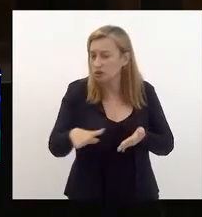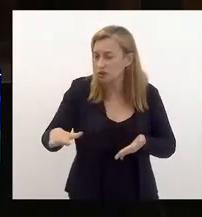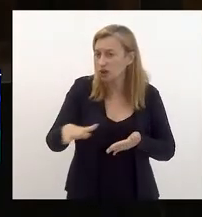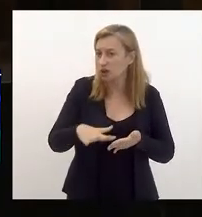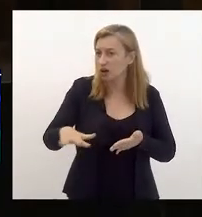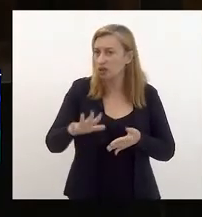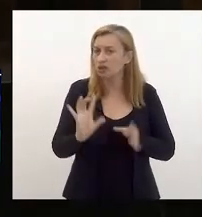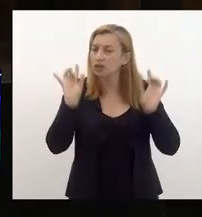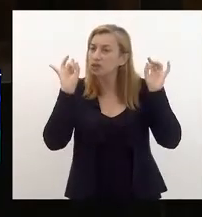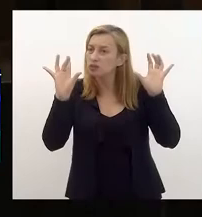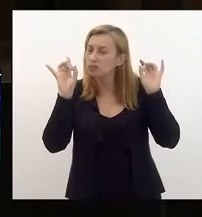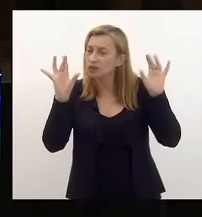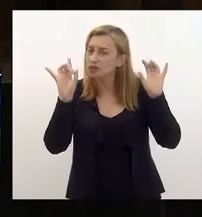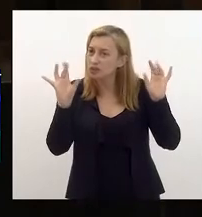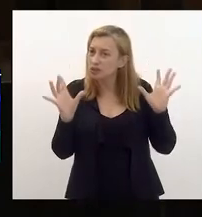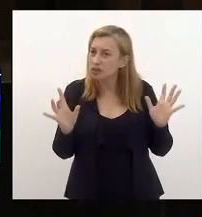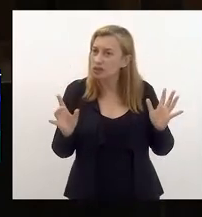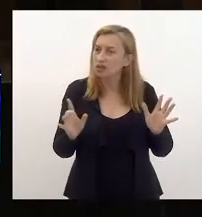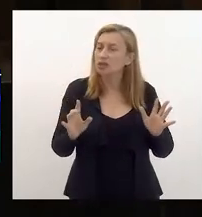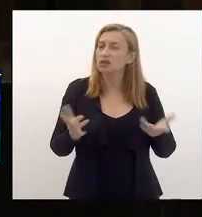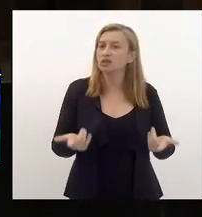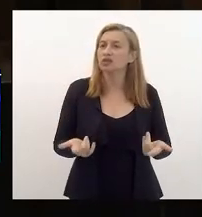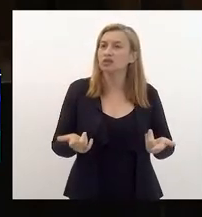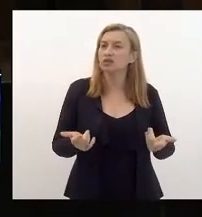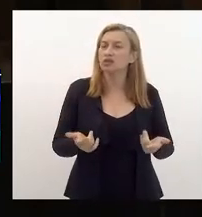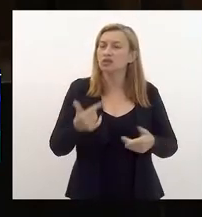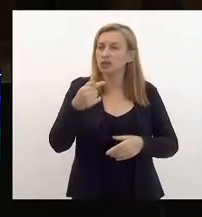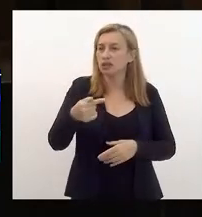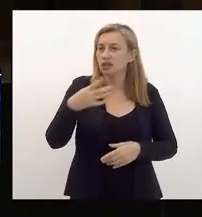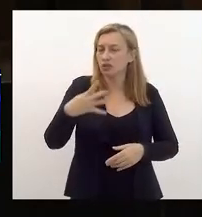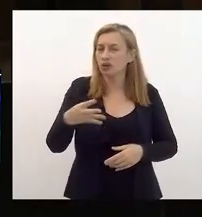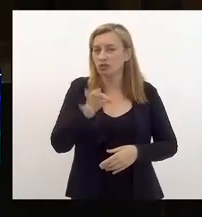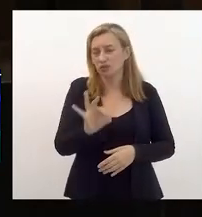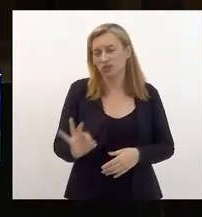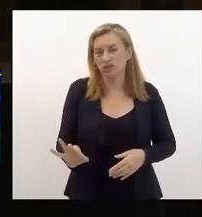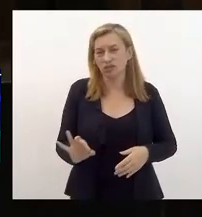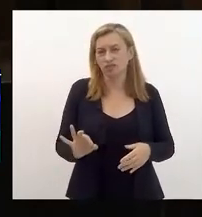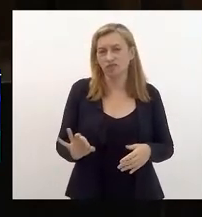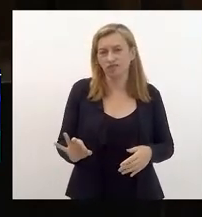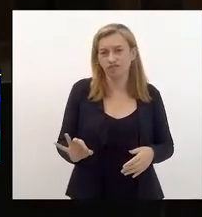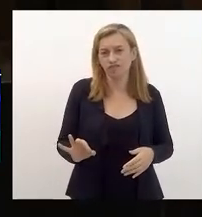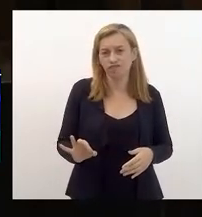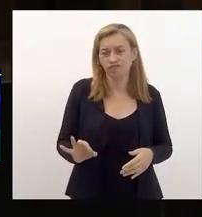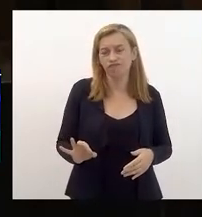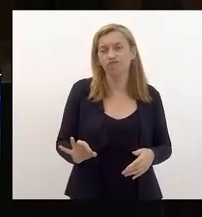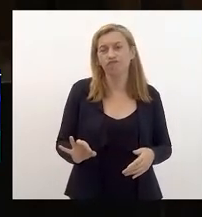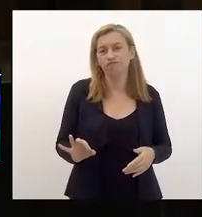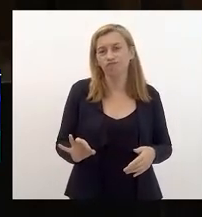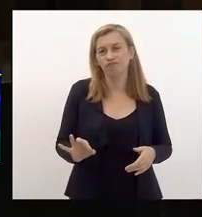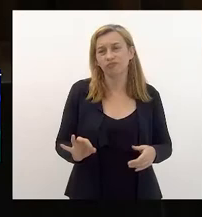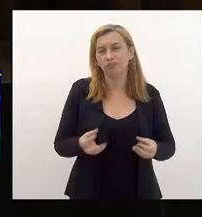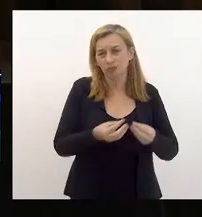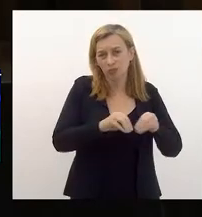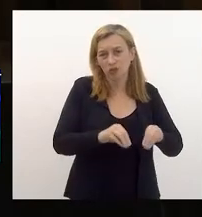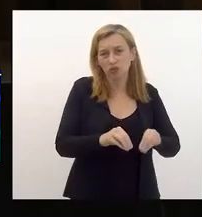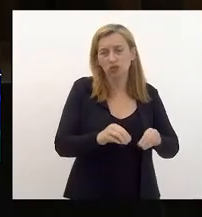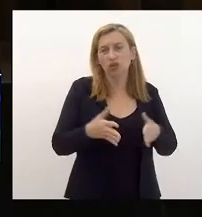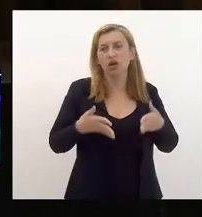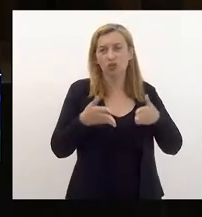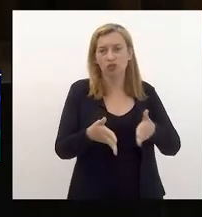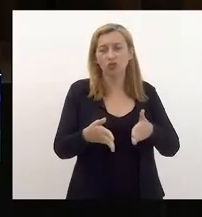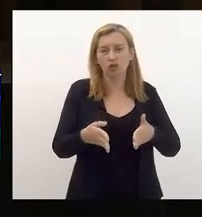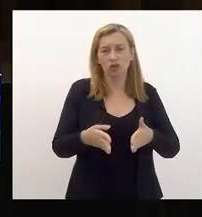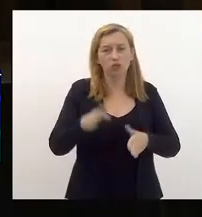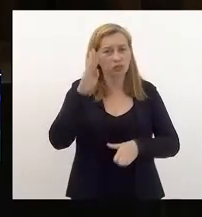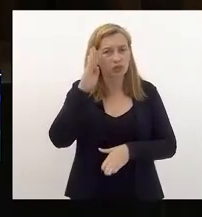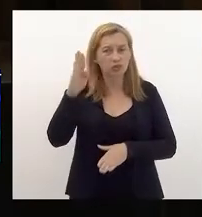e especialmente nesse montante de 74%. é asfixiar um ponto central da política